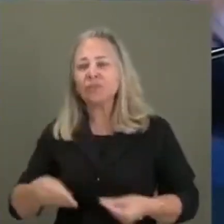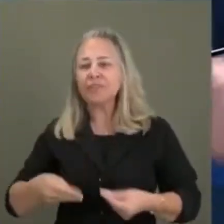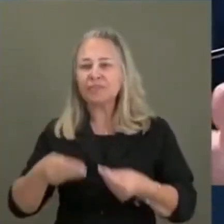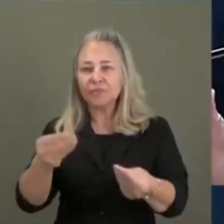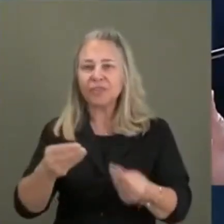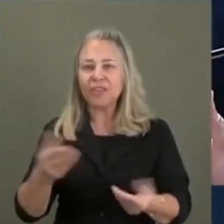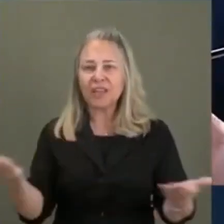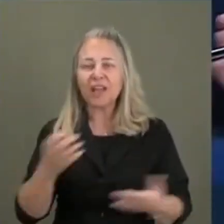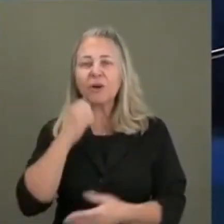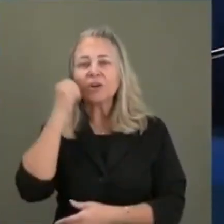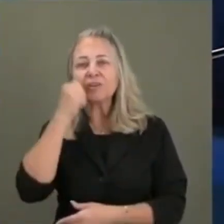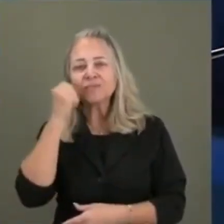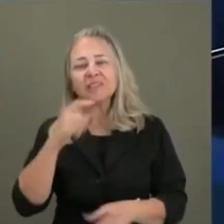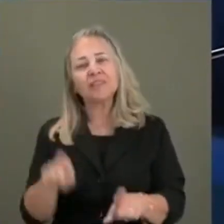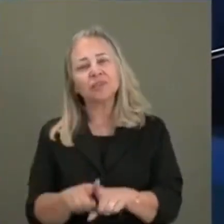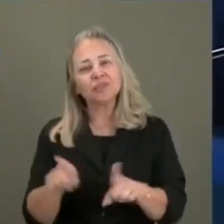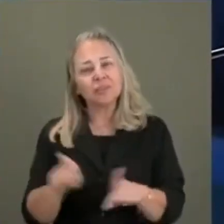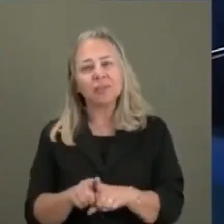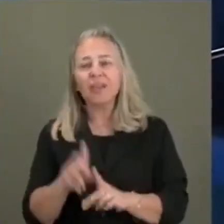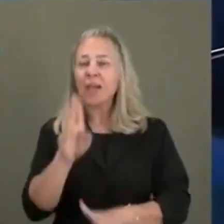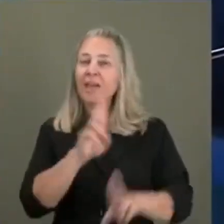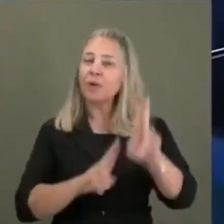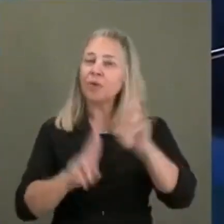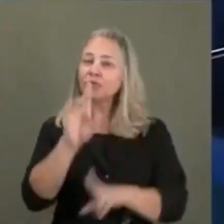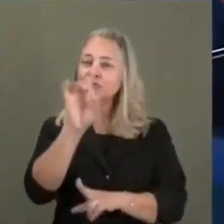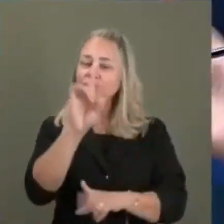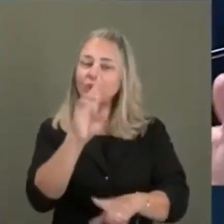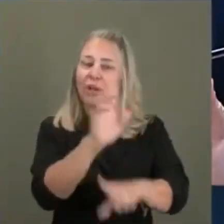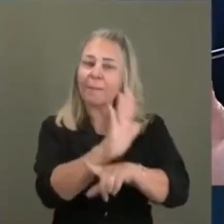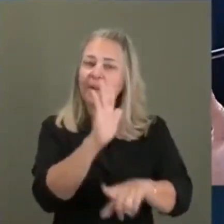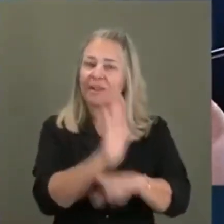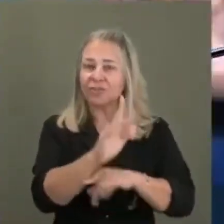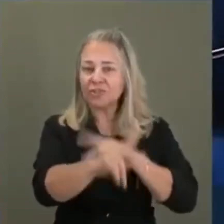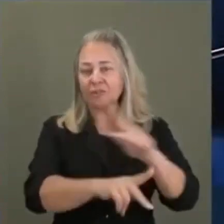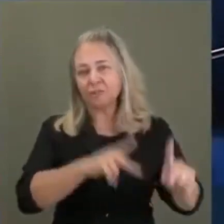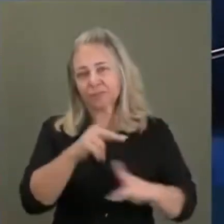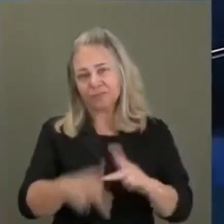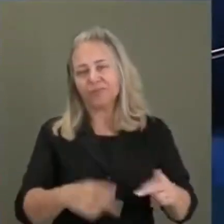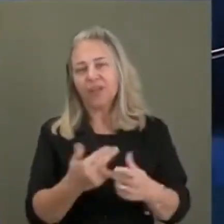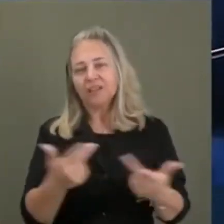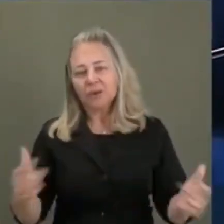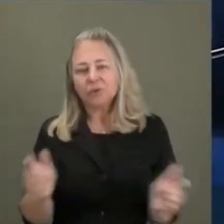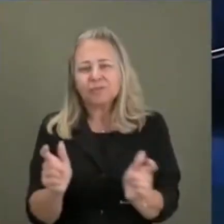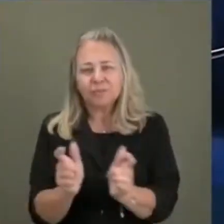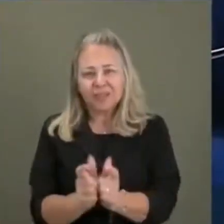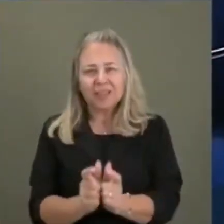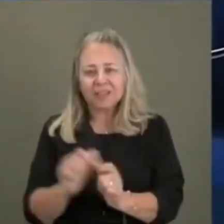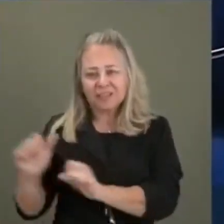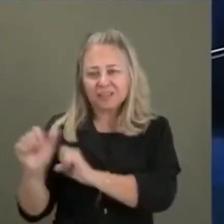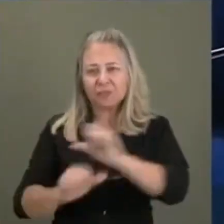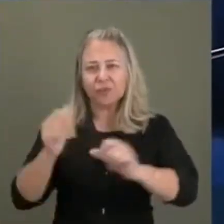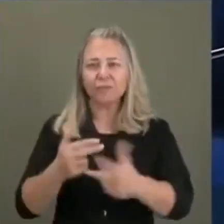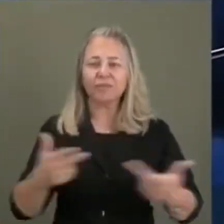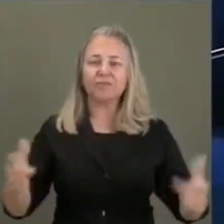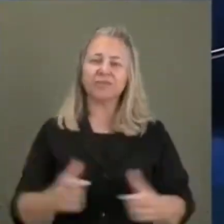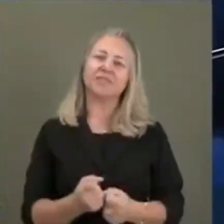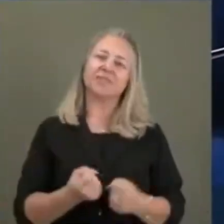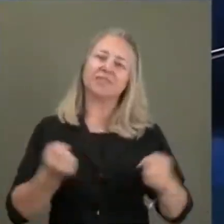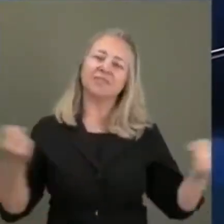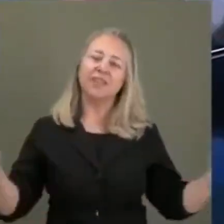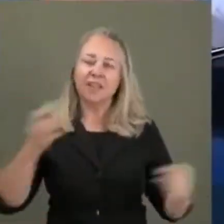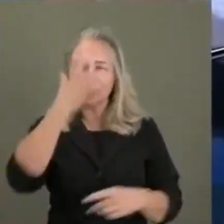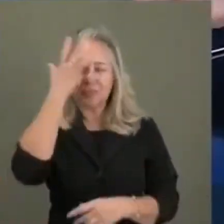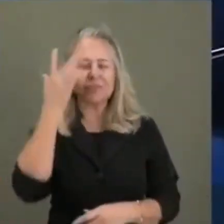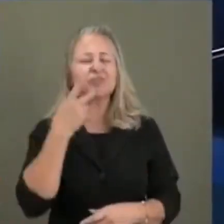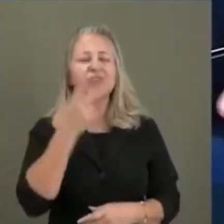uso que é em benefício do povo. E eu acho que é nas coisas pequenas que se tornam grandes. E eu acho que é essa hora agora do país, provavelmente esse que se fica aí falando,